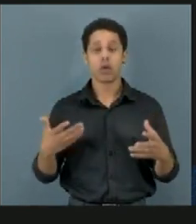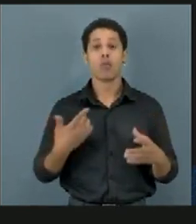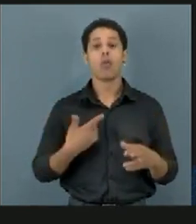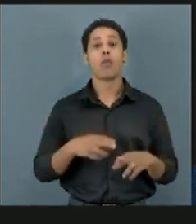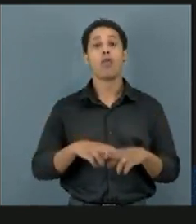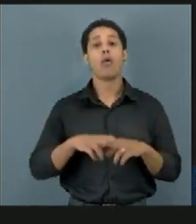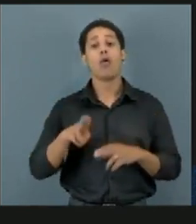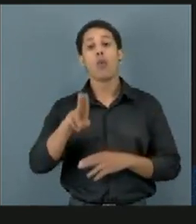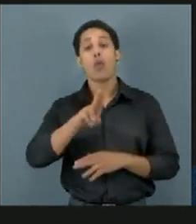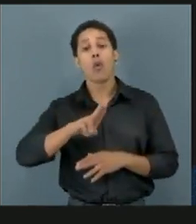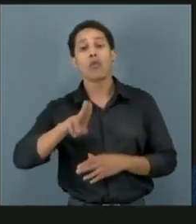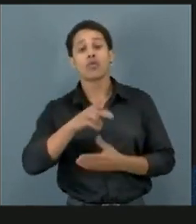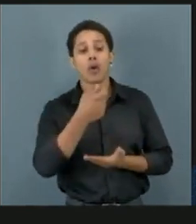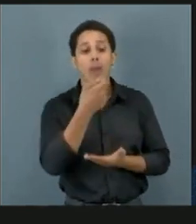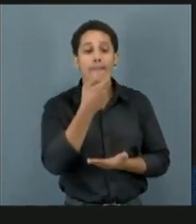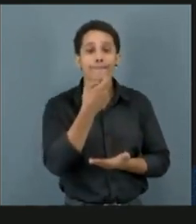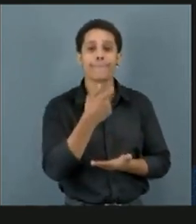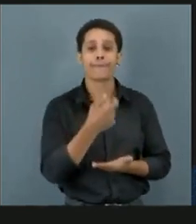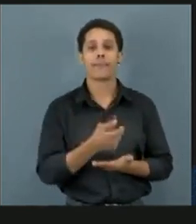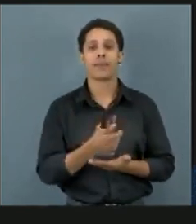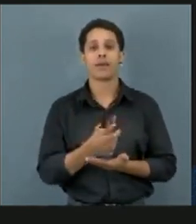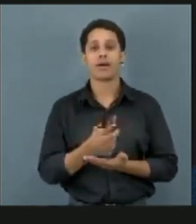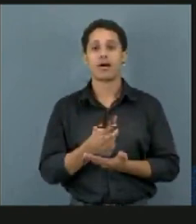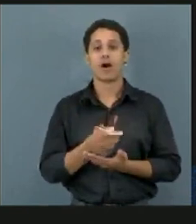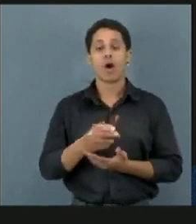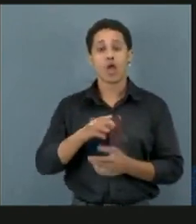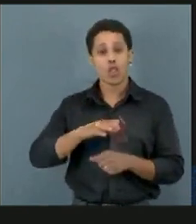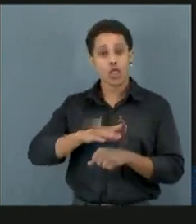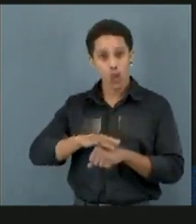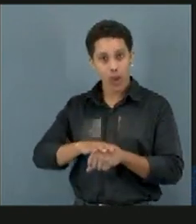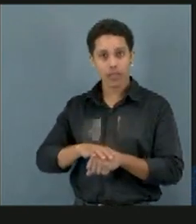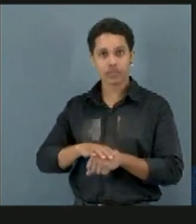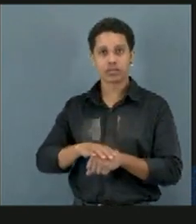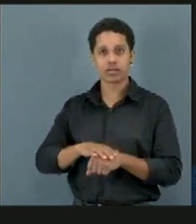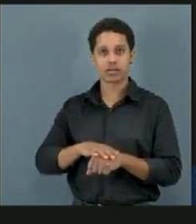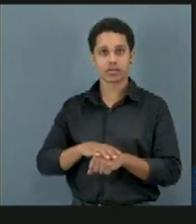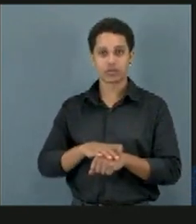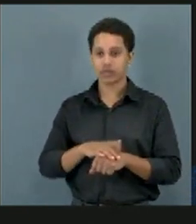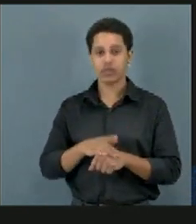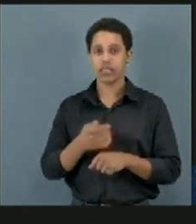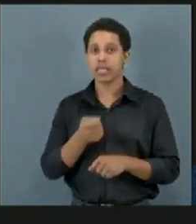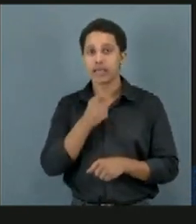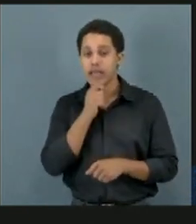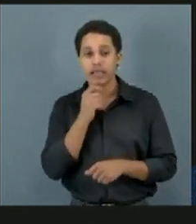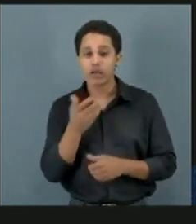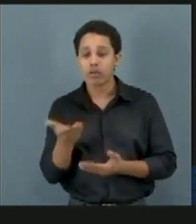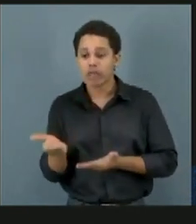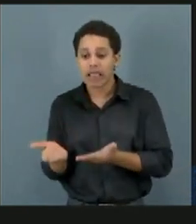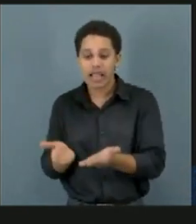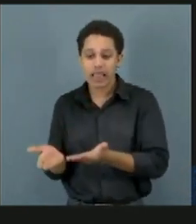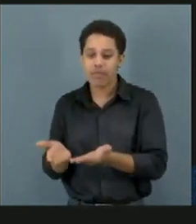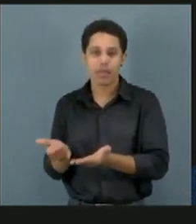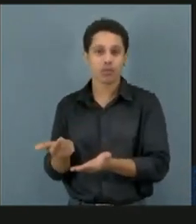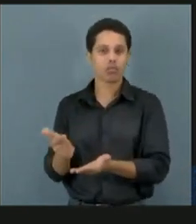de medicamentos. Por doenças que não estão respondendo a nenhum tratamento.